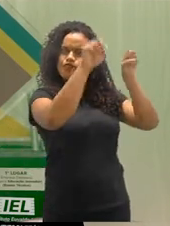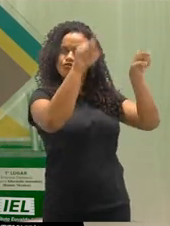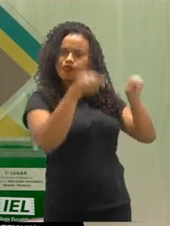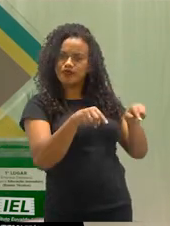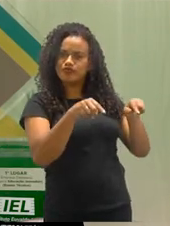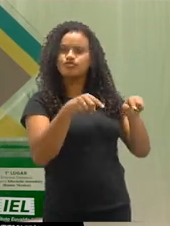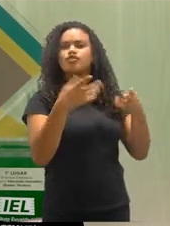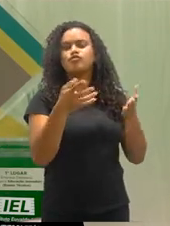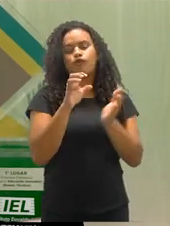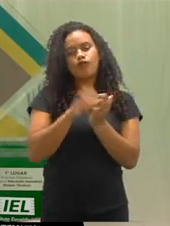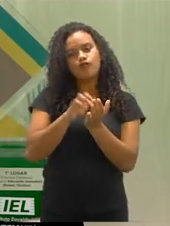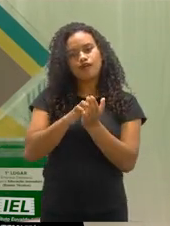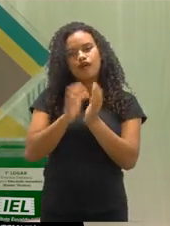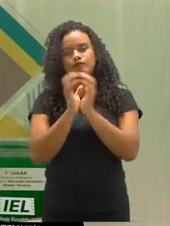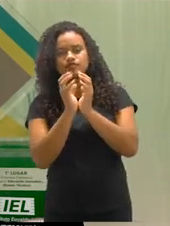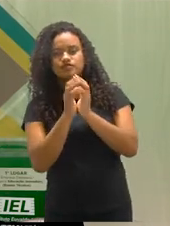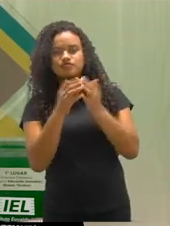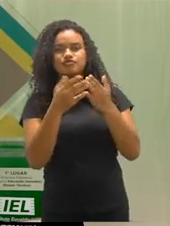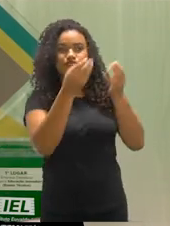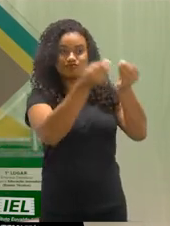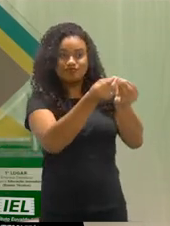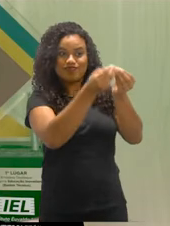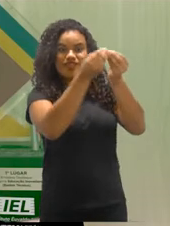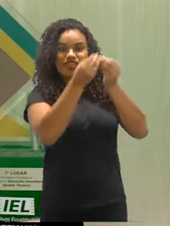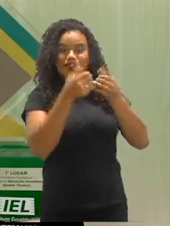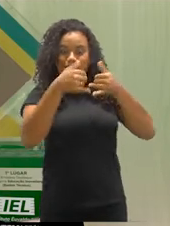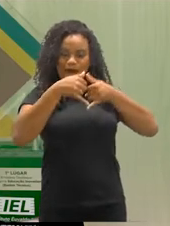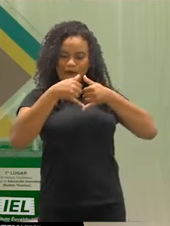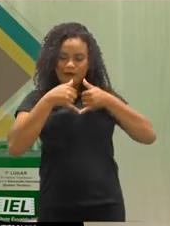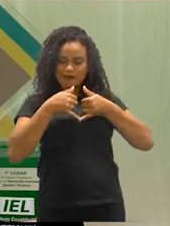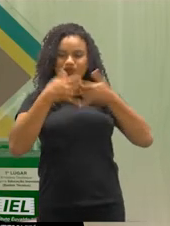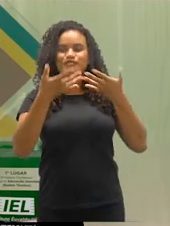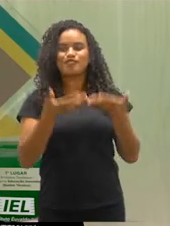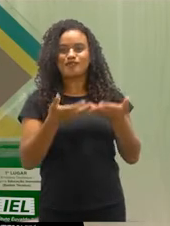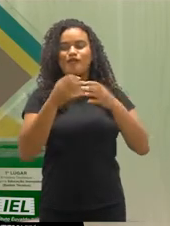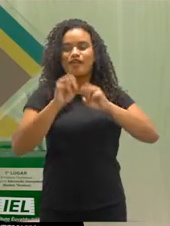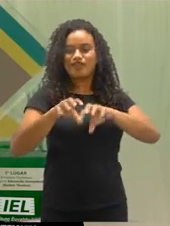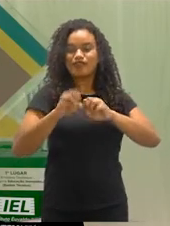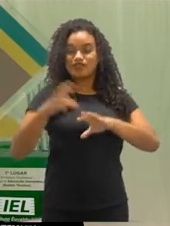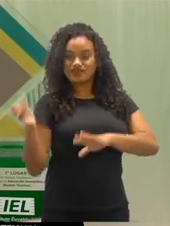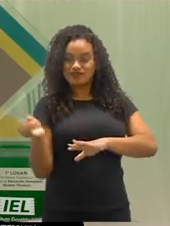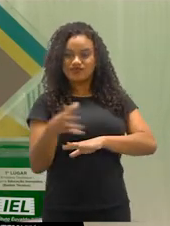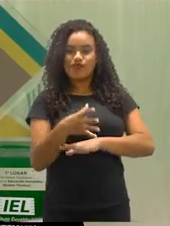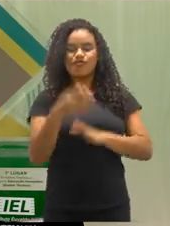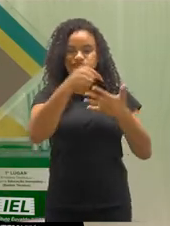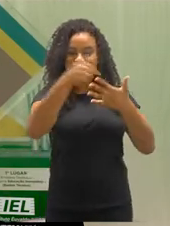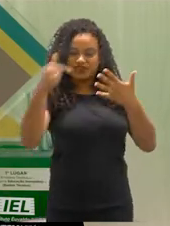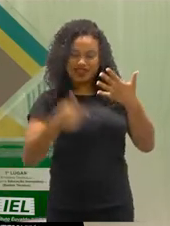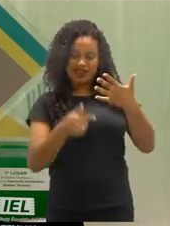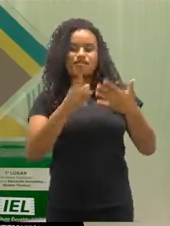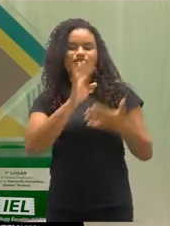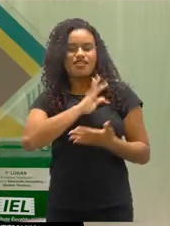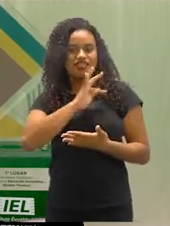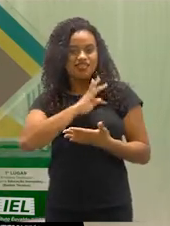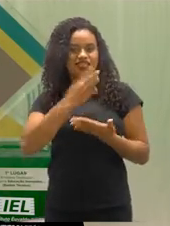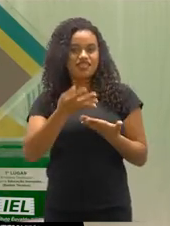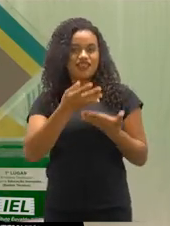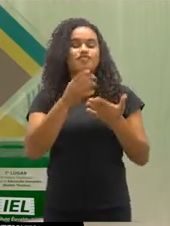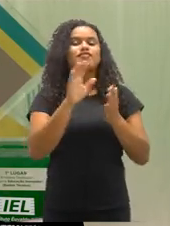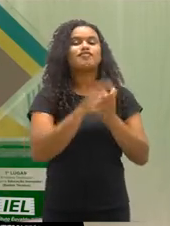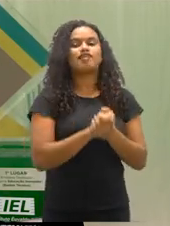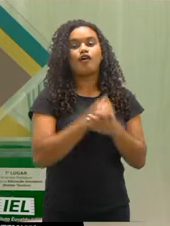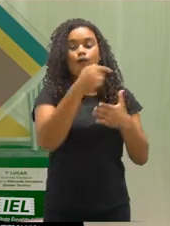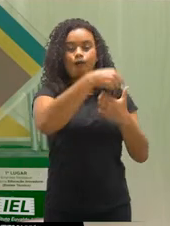livros. E por meio dessa ação também, o Campos Recife recebeu o prêmio Educação Inovadora na categoria Ensino Técnico.